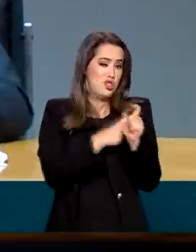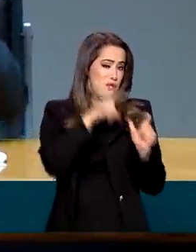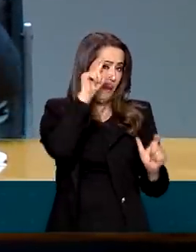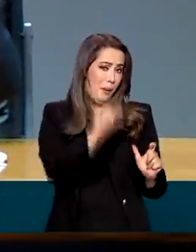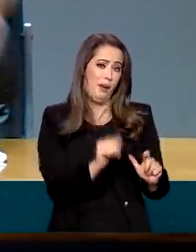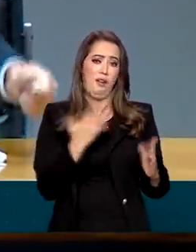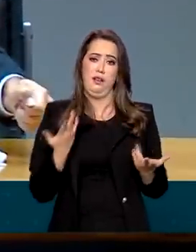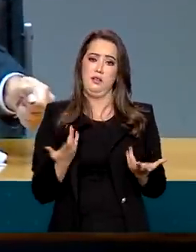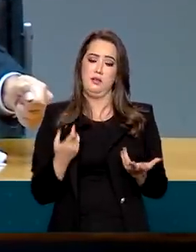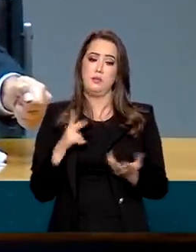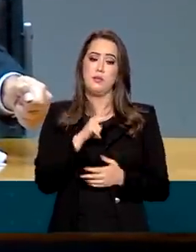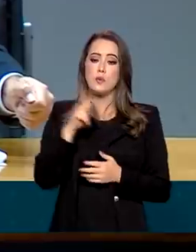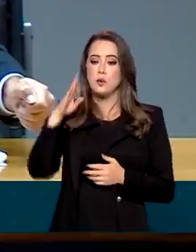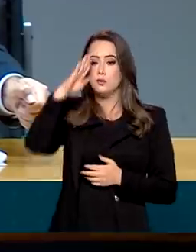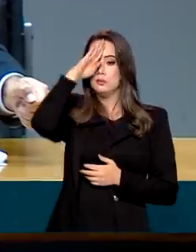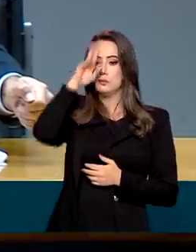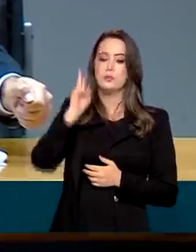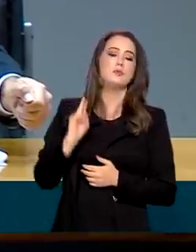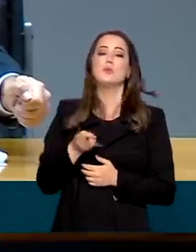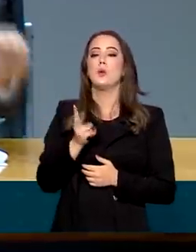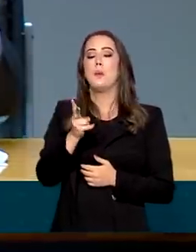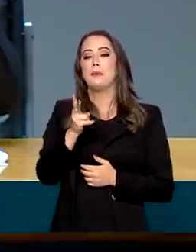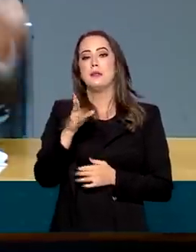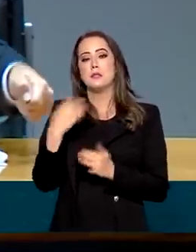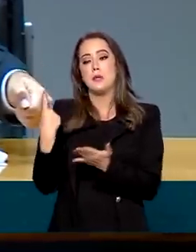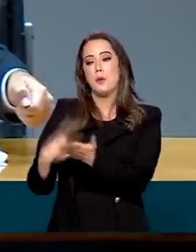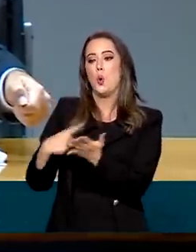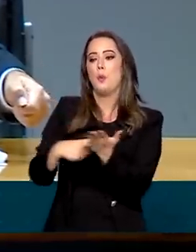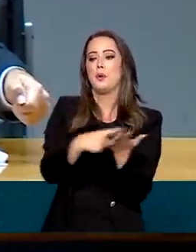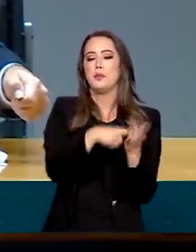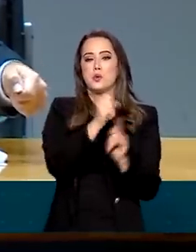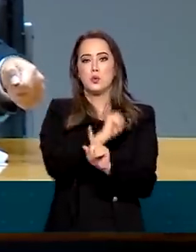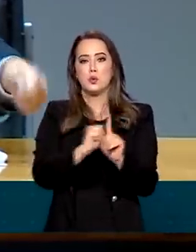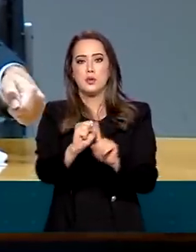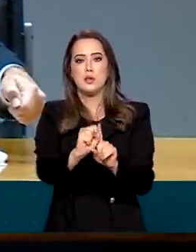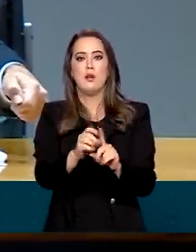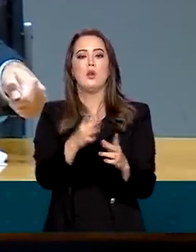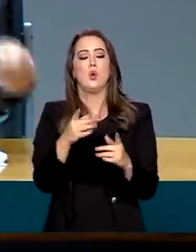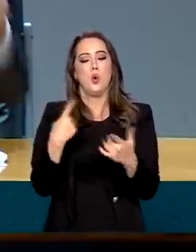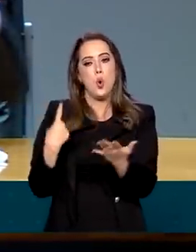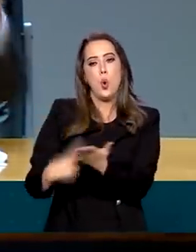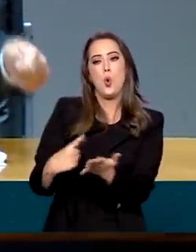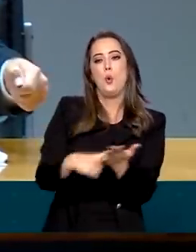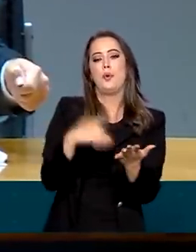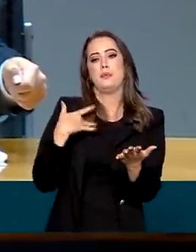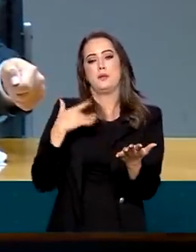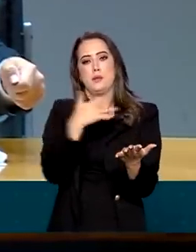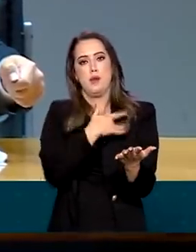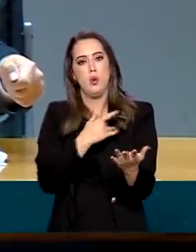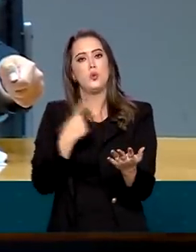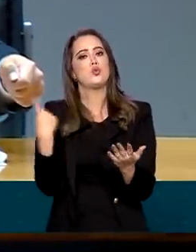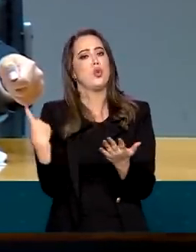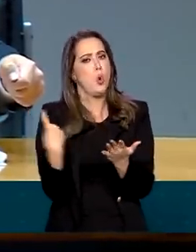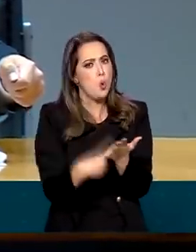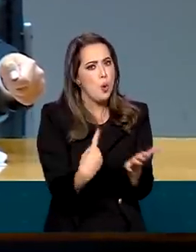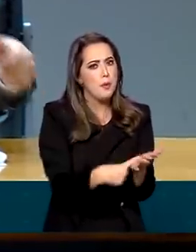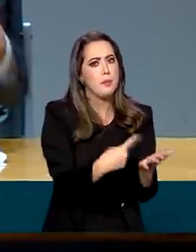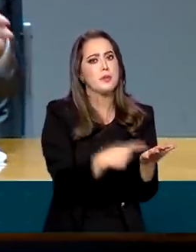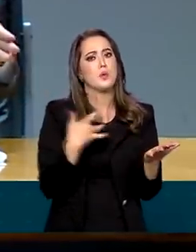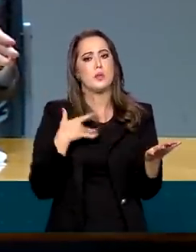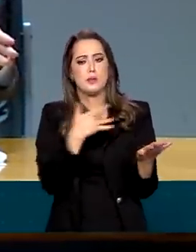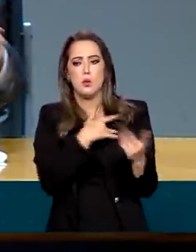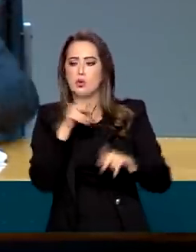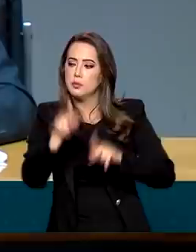tempo inteiro, compromisso com o social, compromisso com a saúde, compromisso com a saúde dos brasileiros.